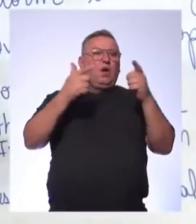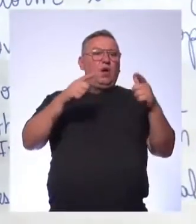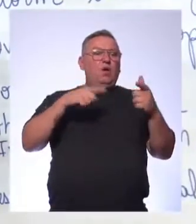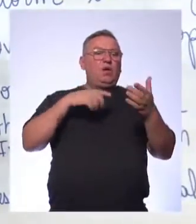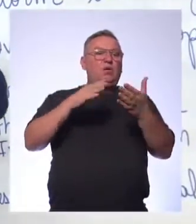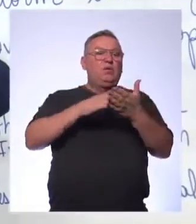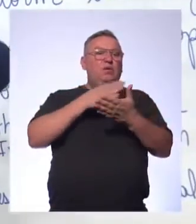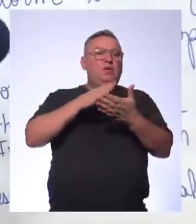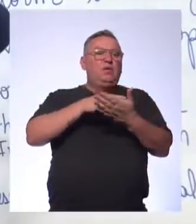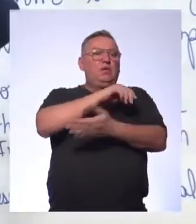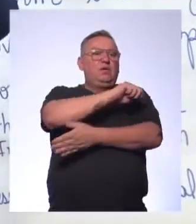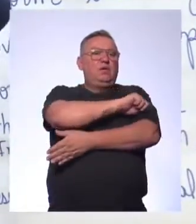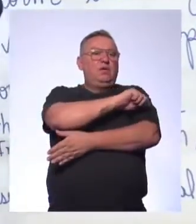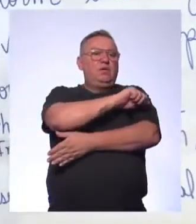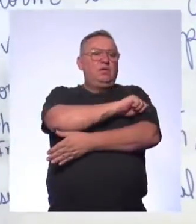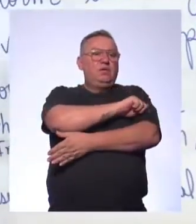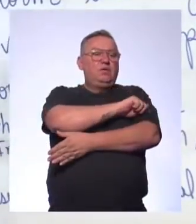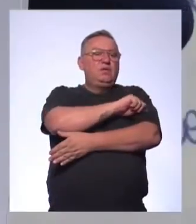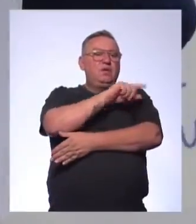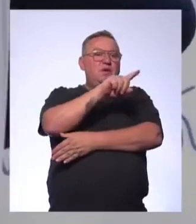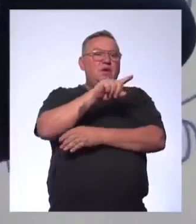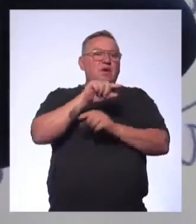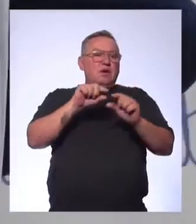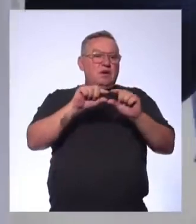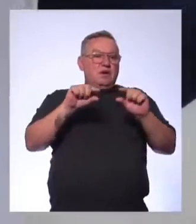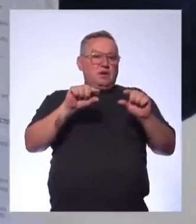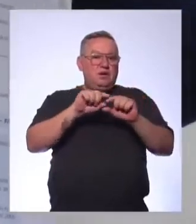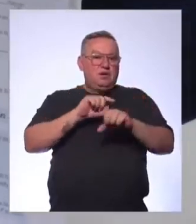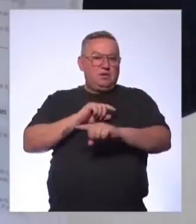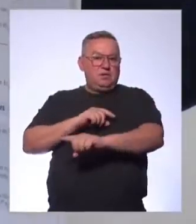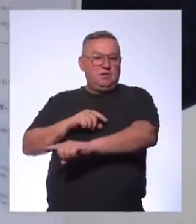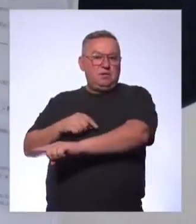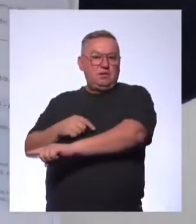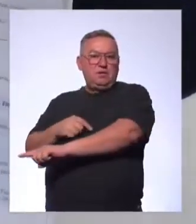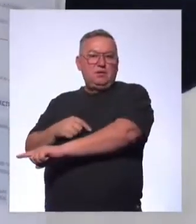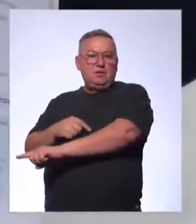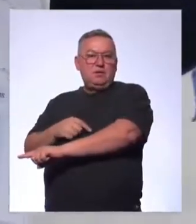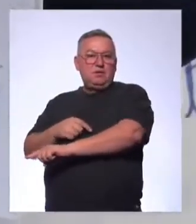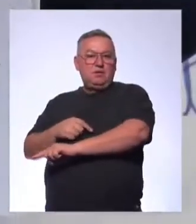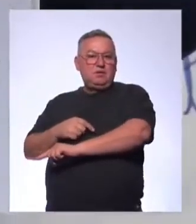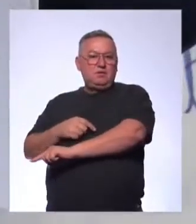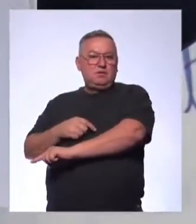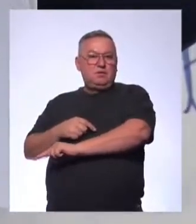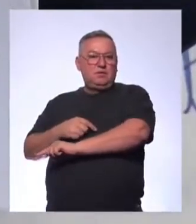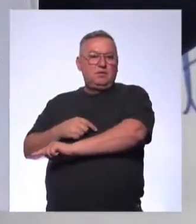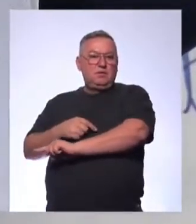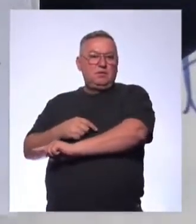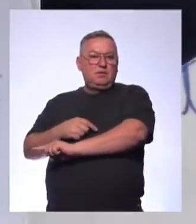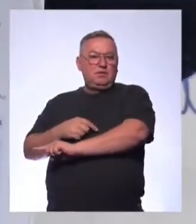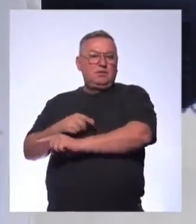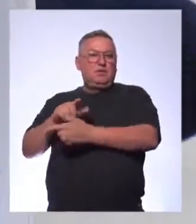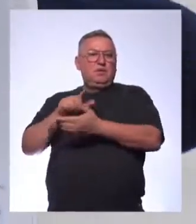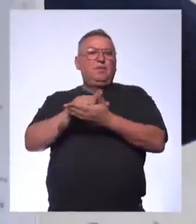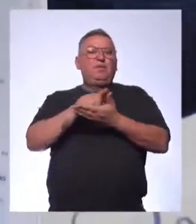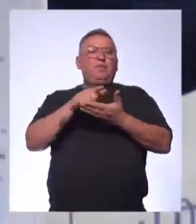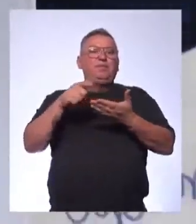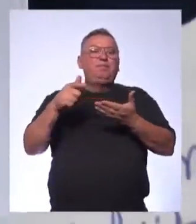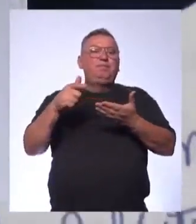no caderno do aluno Está aqui Esse texto aqui que nós estamos trabalhando Está vendo aqui? Está lá na página